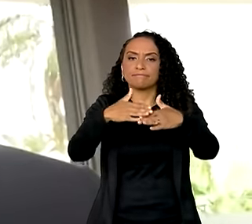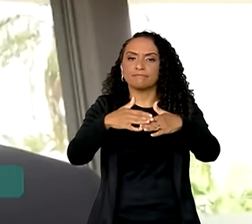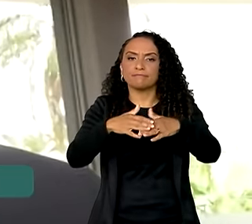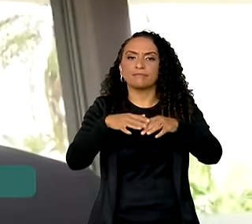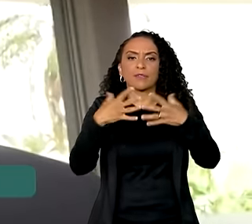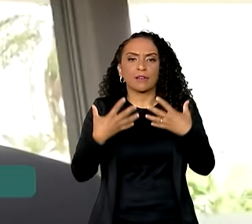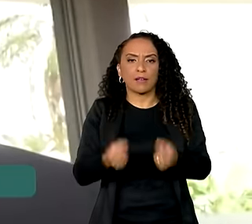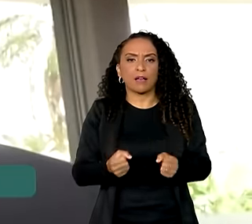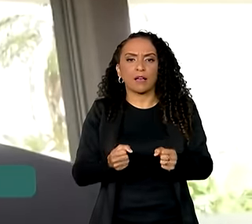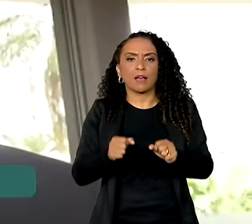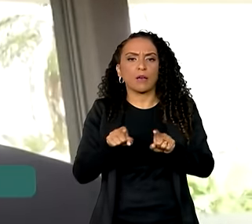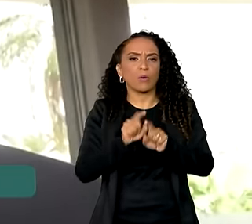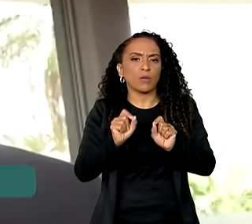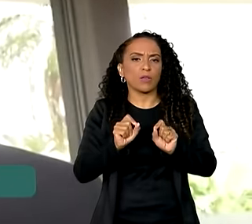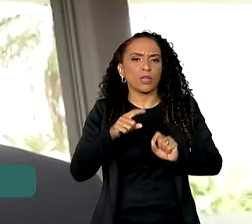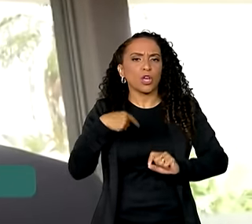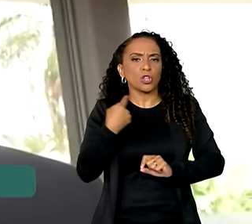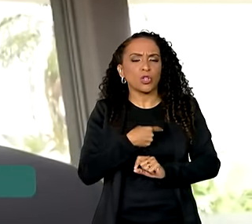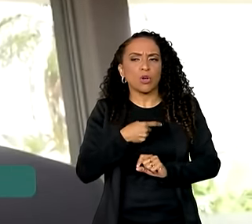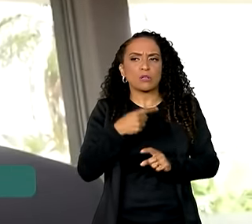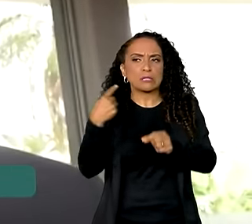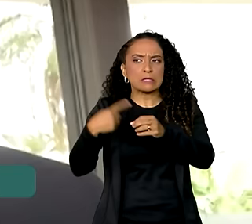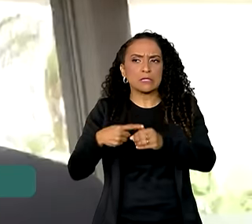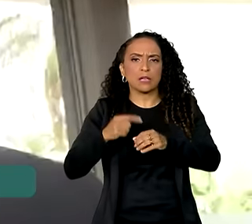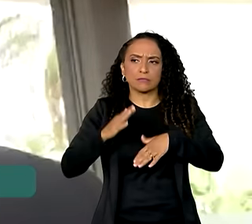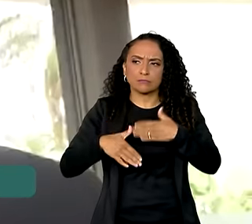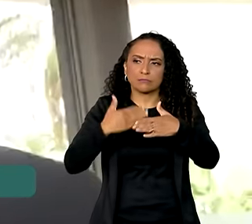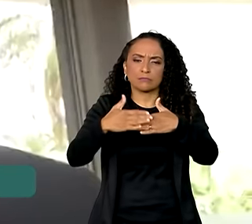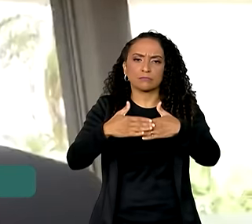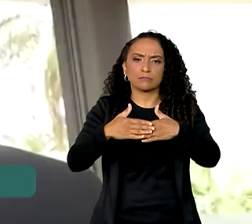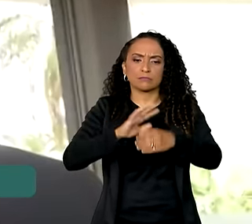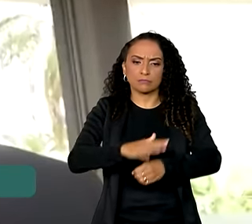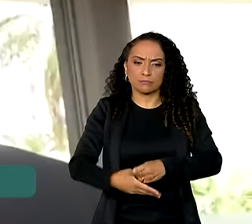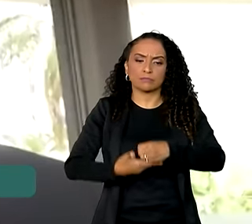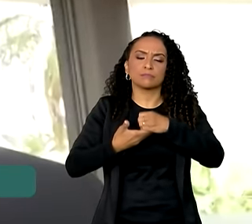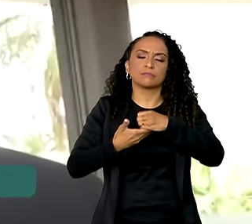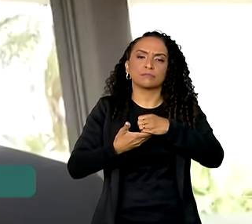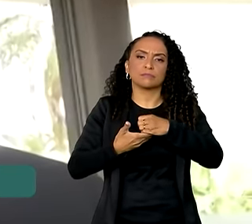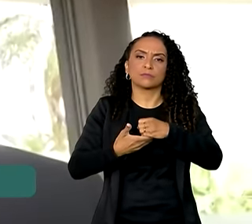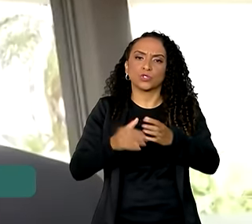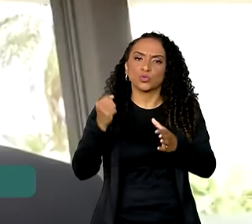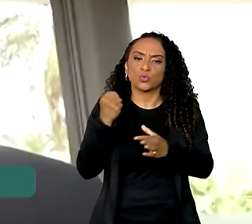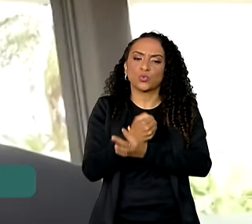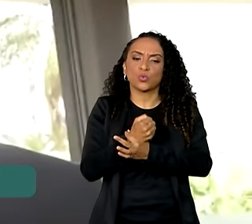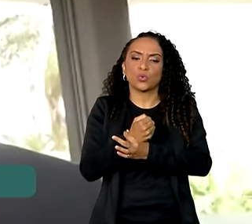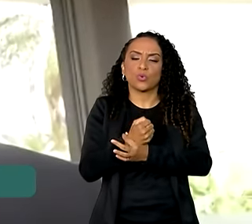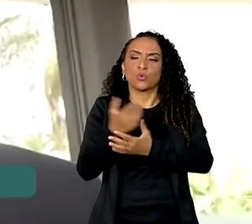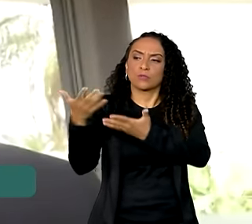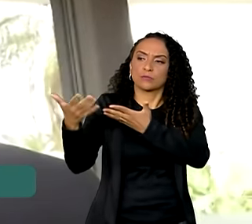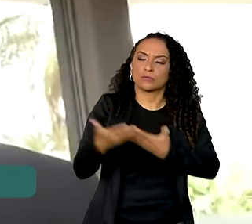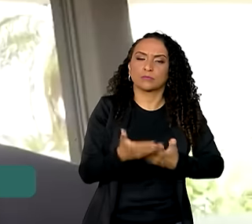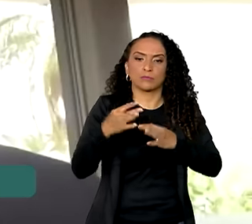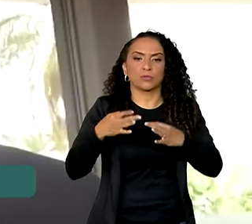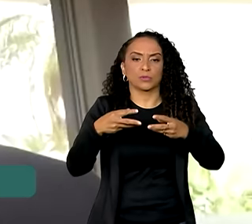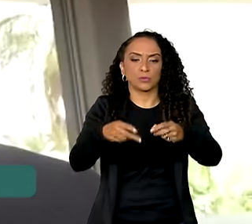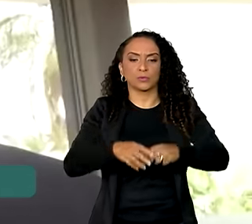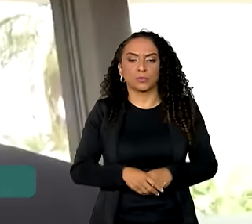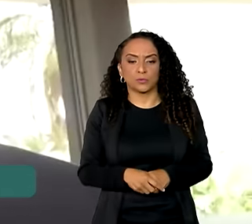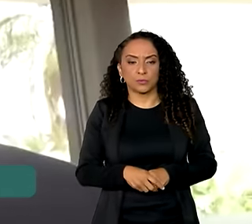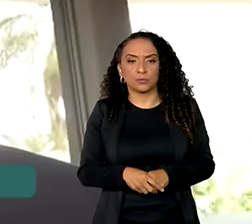absolutamente imperativo que nossas cidades cresçam de maneira sustentável, segura e acolhedora para todos.